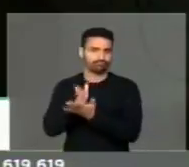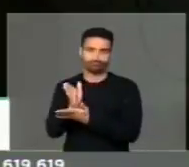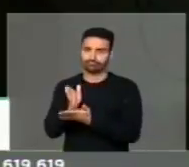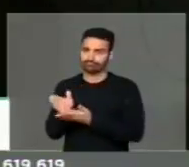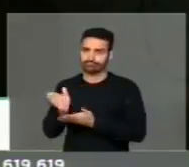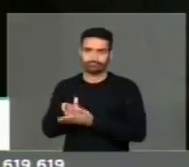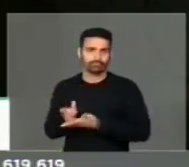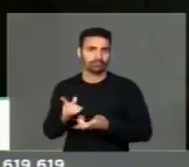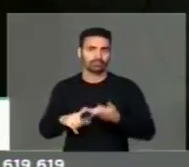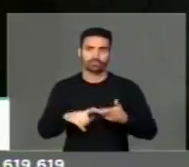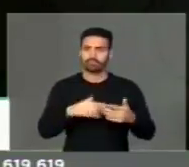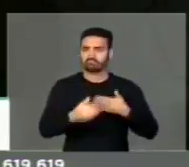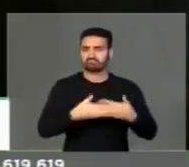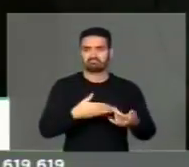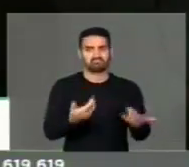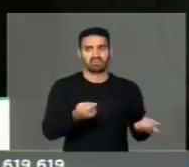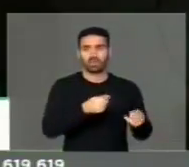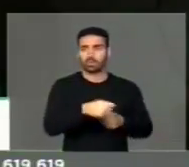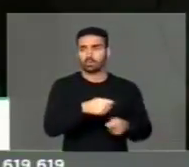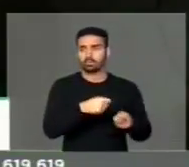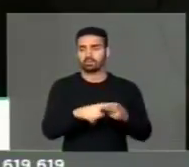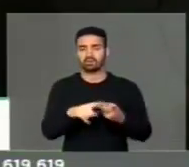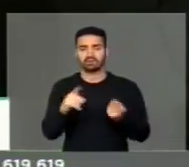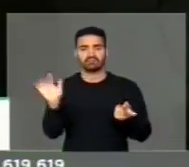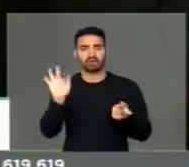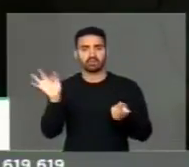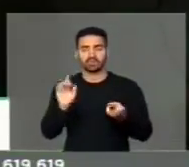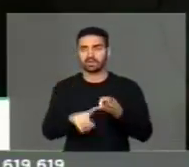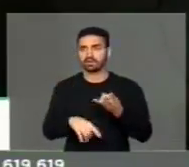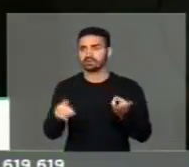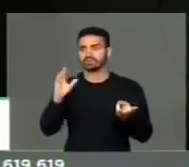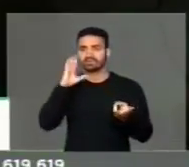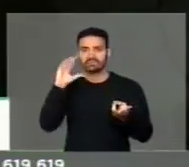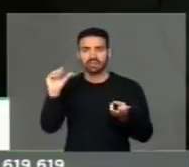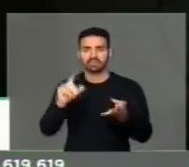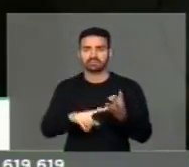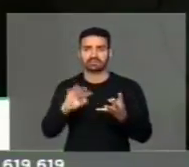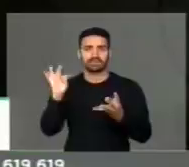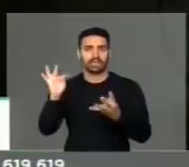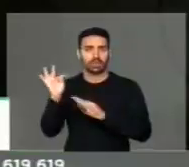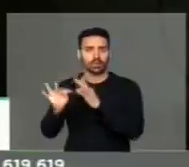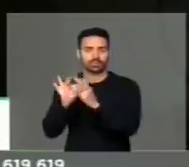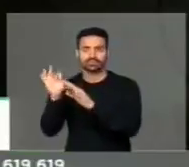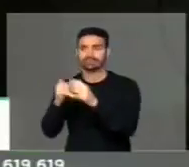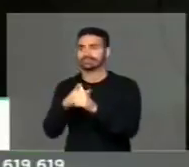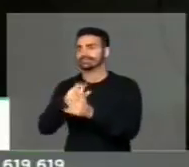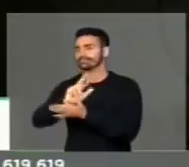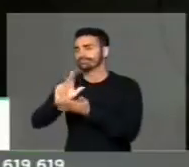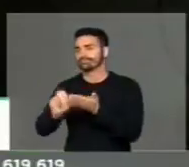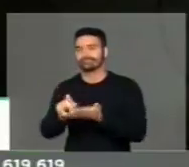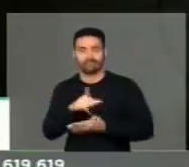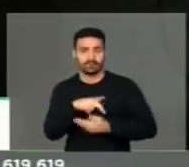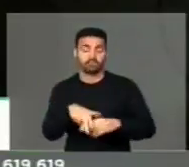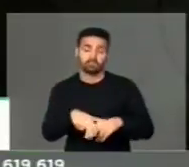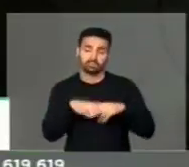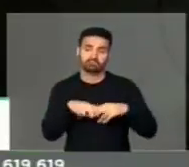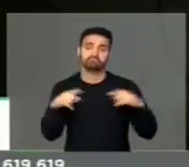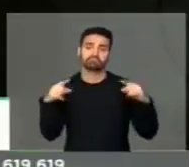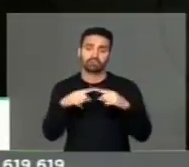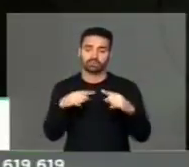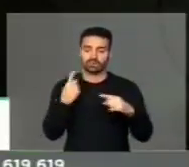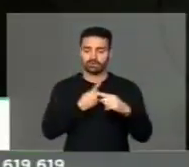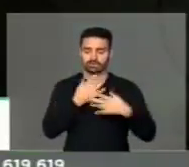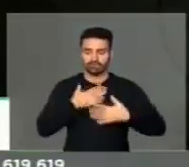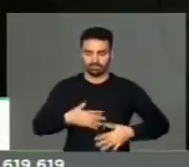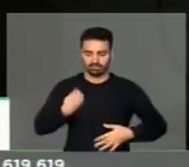setor econômico, ela atravessa setor universitário, científico, tecnológico, e isso faz parte do nosso sangue.